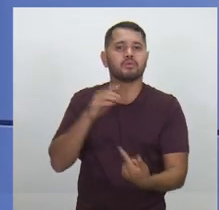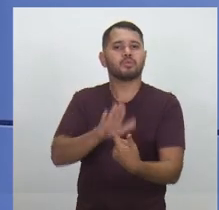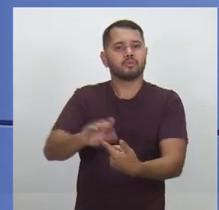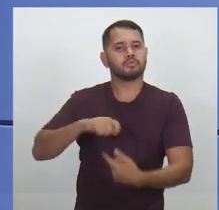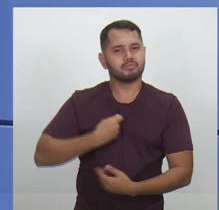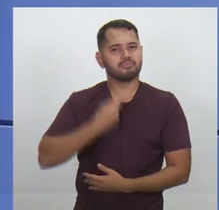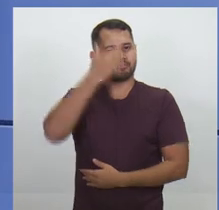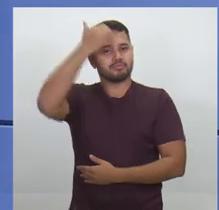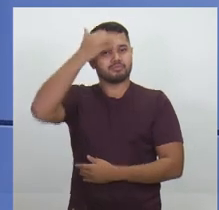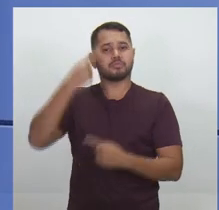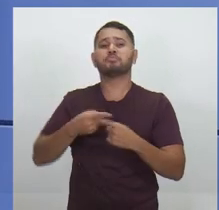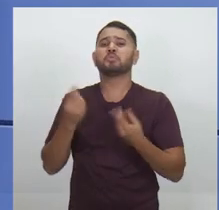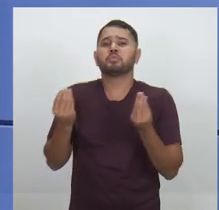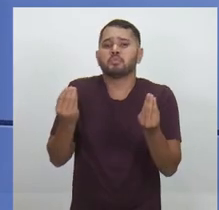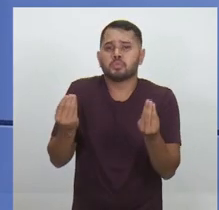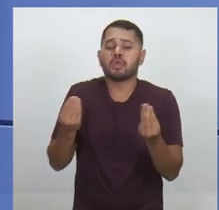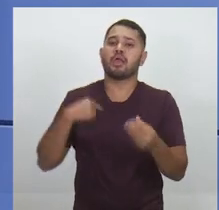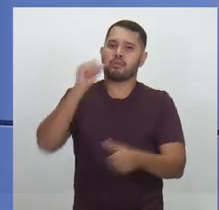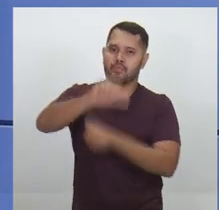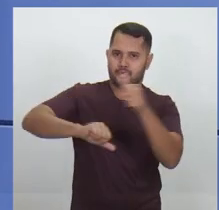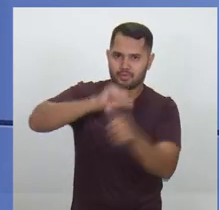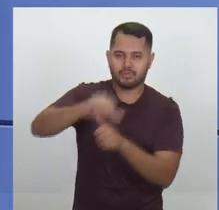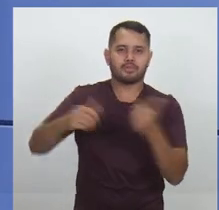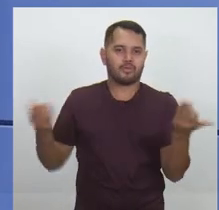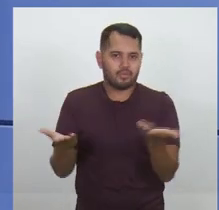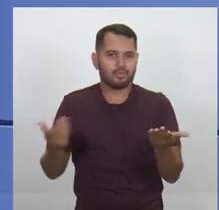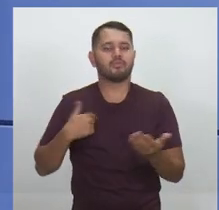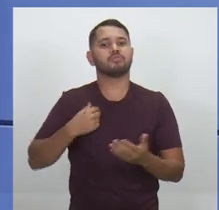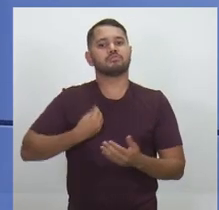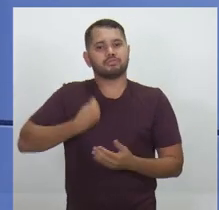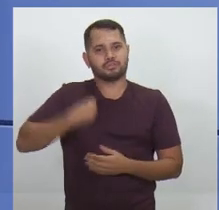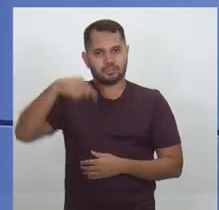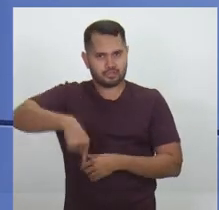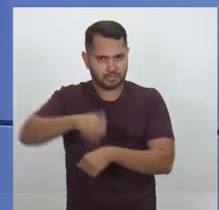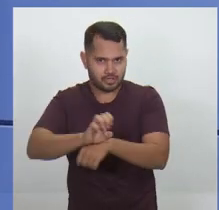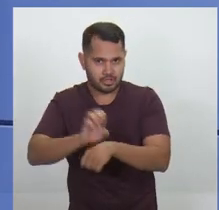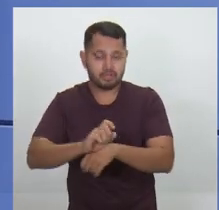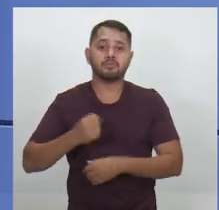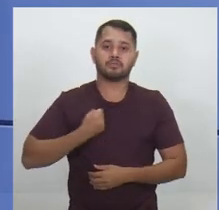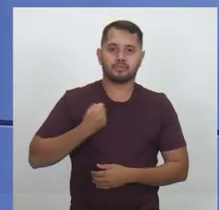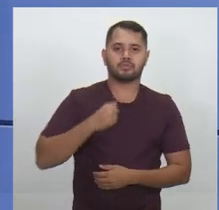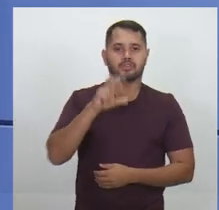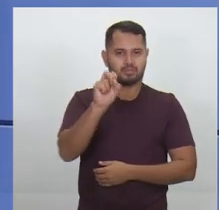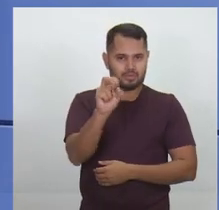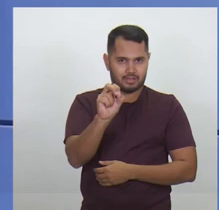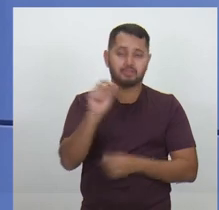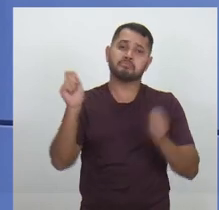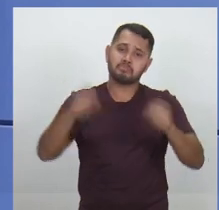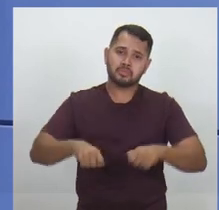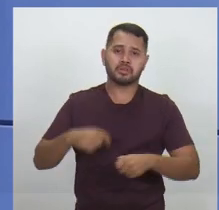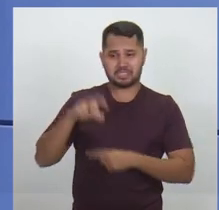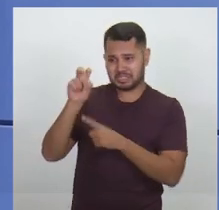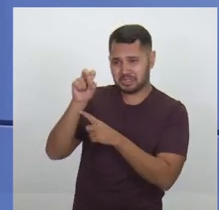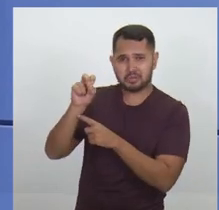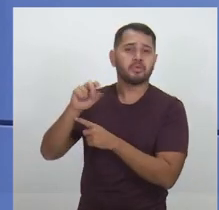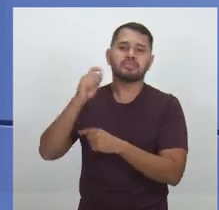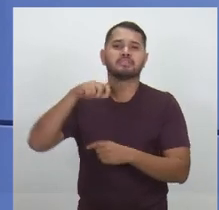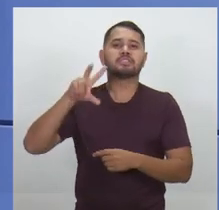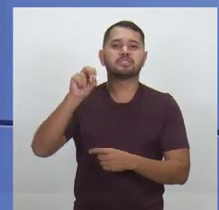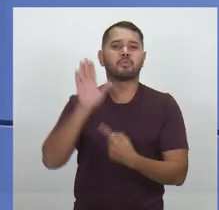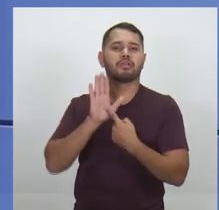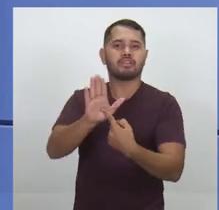disposição para que nós possamos modificar a situação que nós temos no Estado do Amazonas. Meu número é 50, a gente diz que é 50 neles.